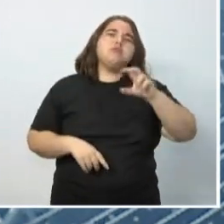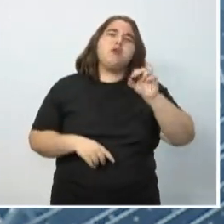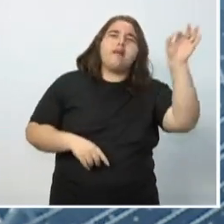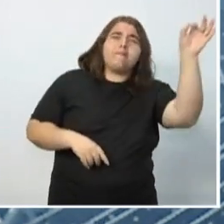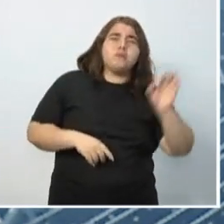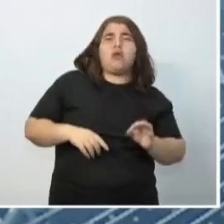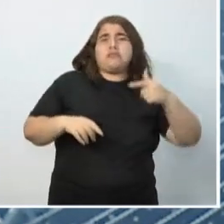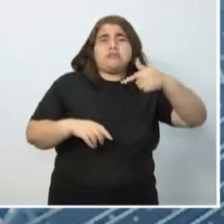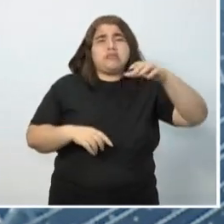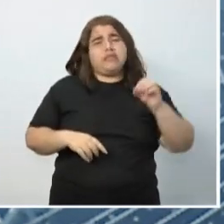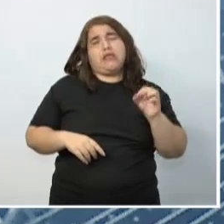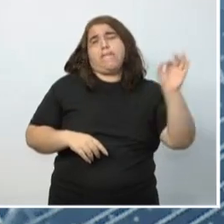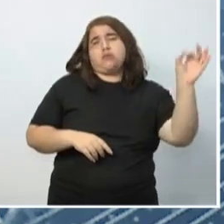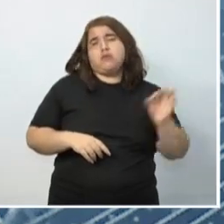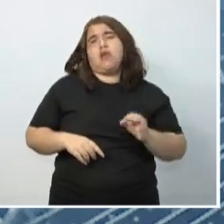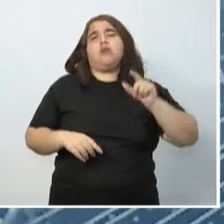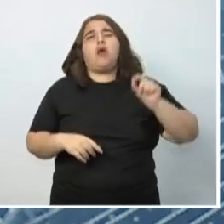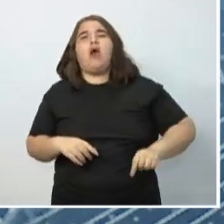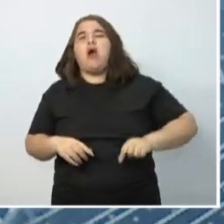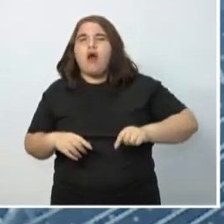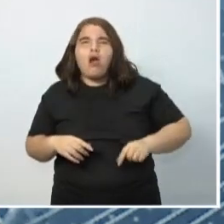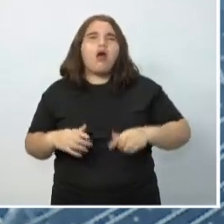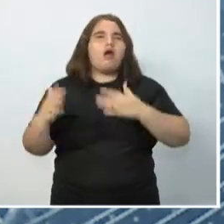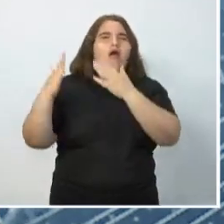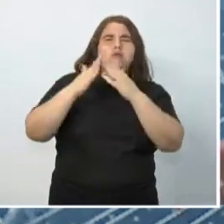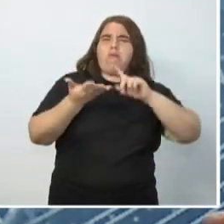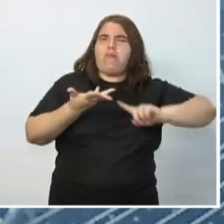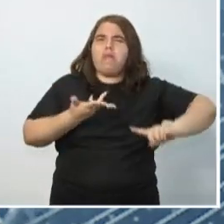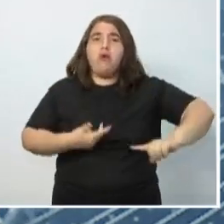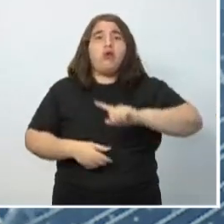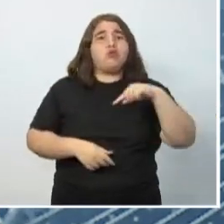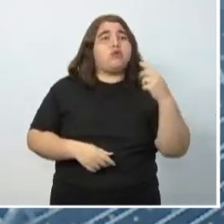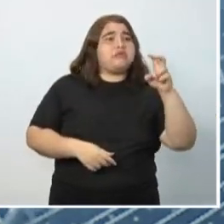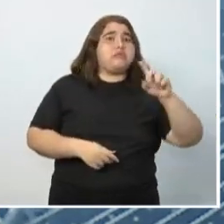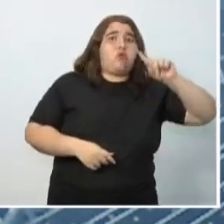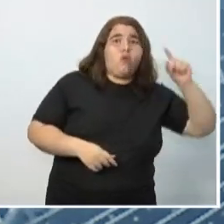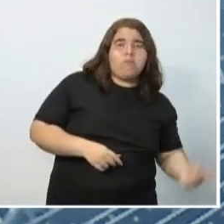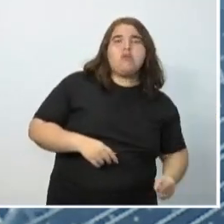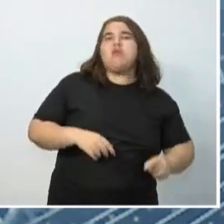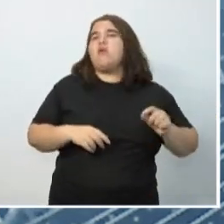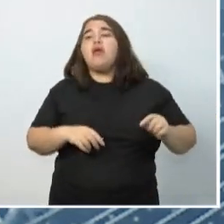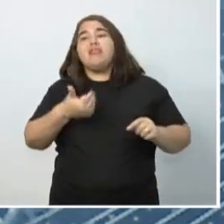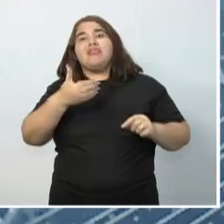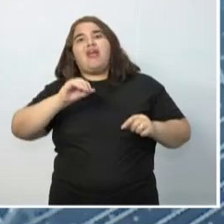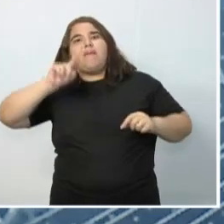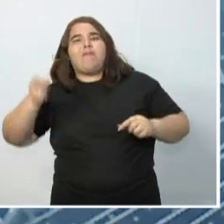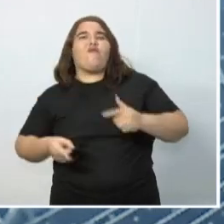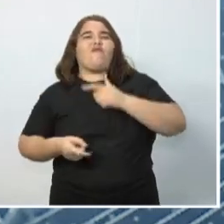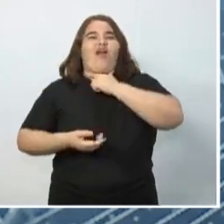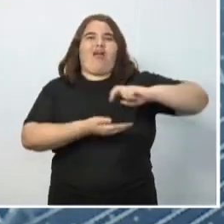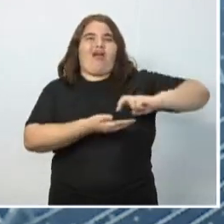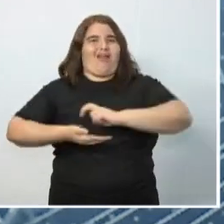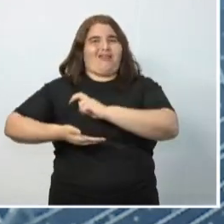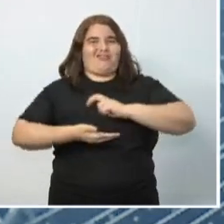e 70% de crimes de roubo e contra um patrimônio. Construímos, saímos de 5 mil para mais de 10 mil vagas de creche e educação infantil.